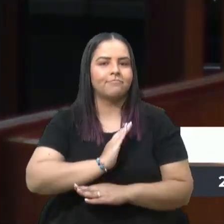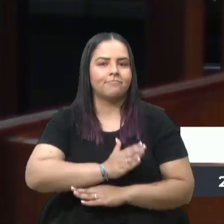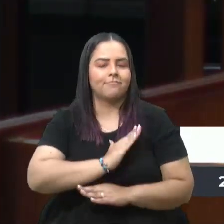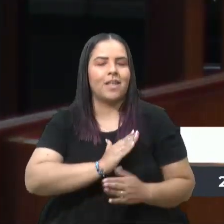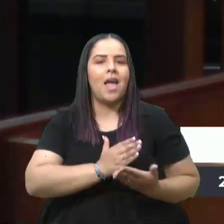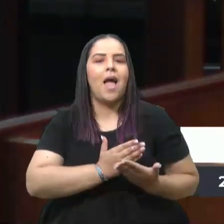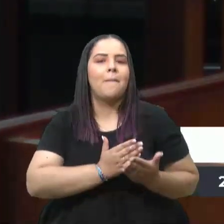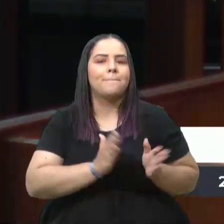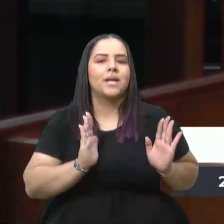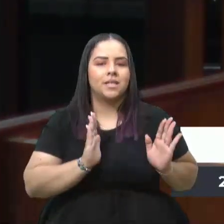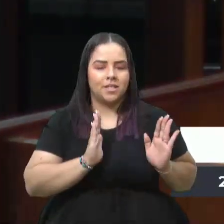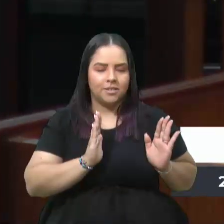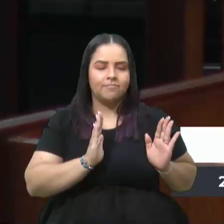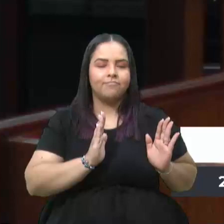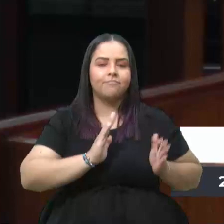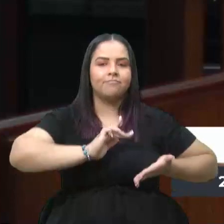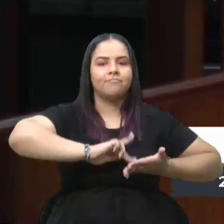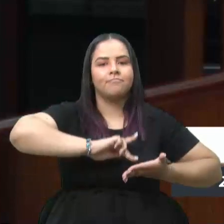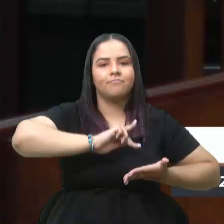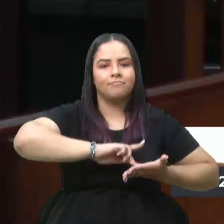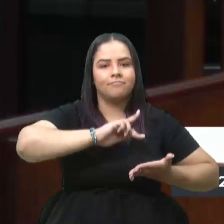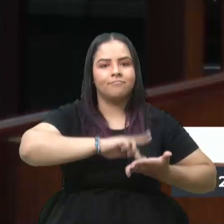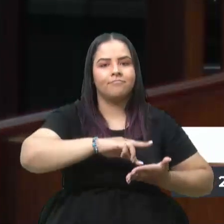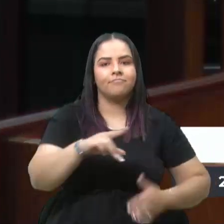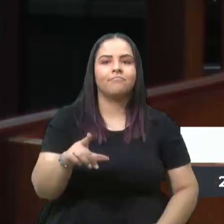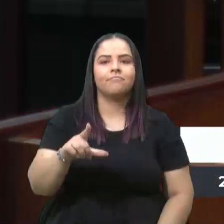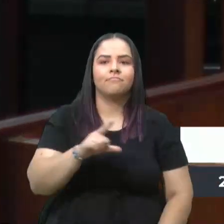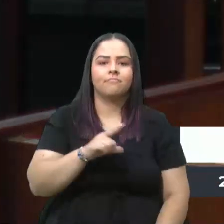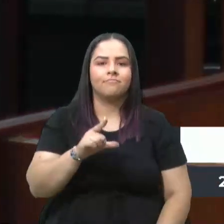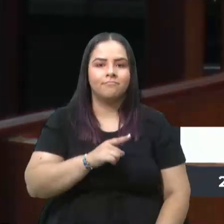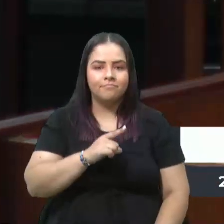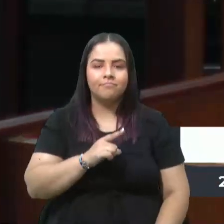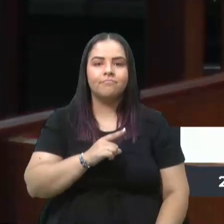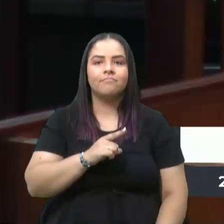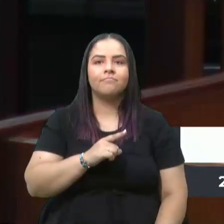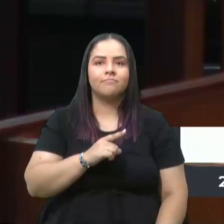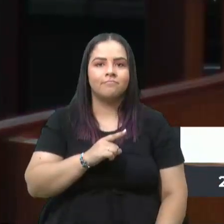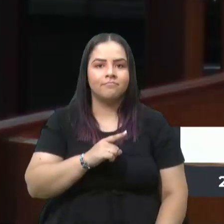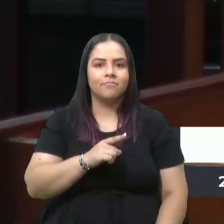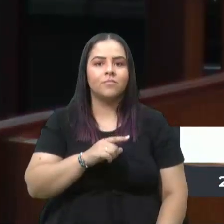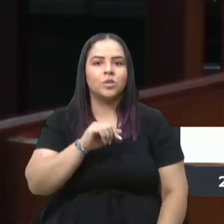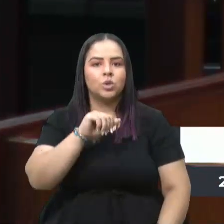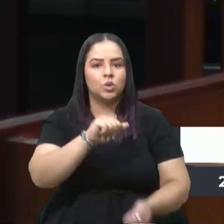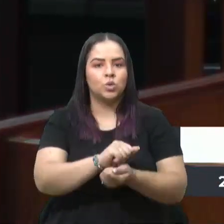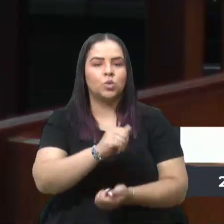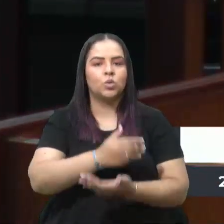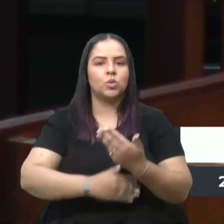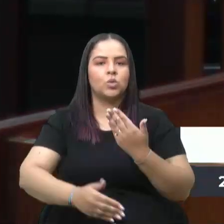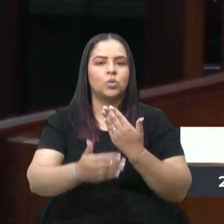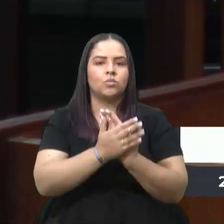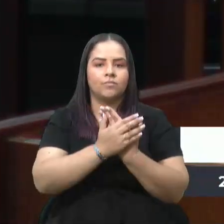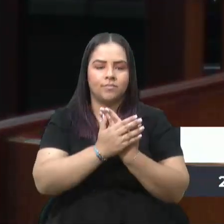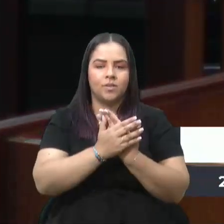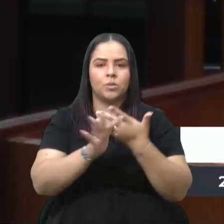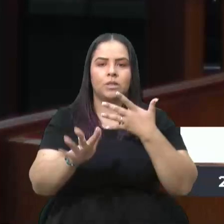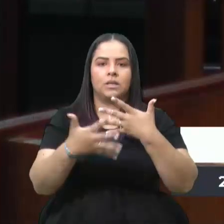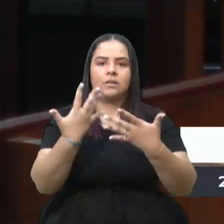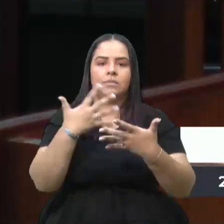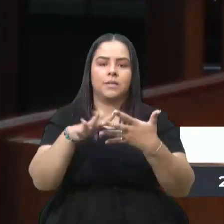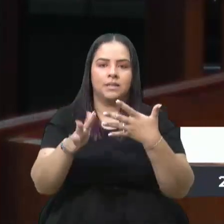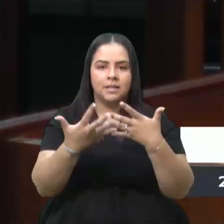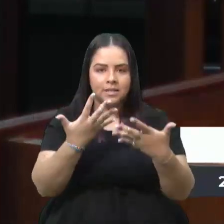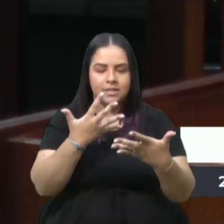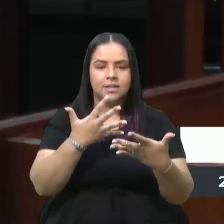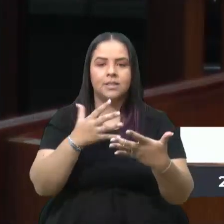disposição de construir um mandato popular, coletivo e transparente, que